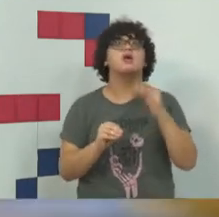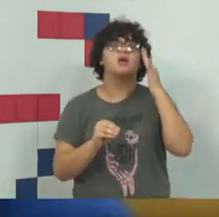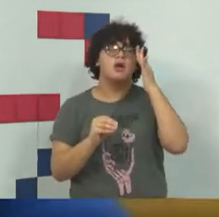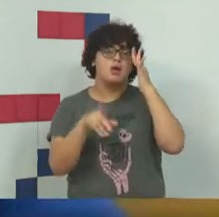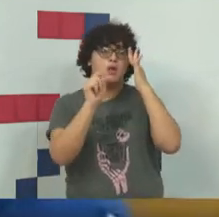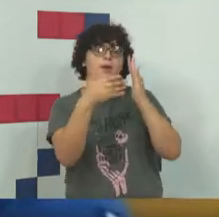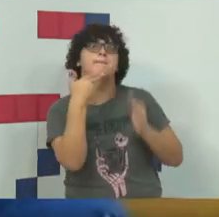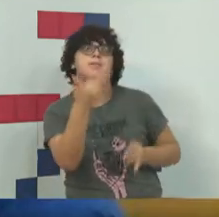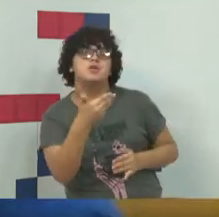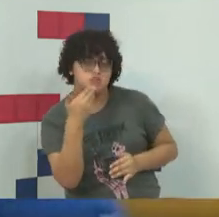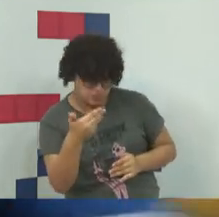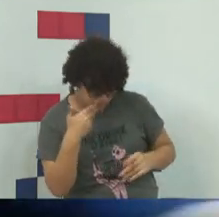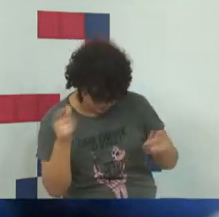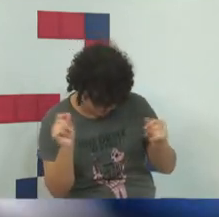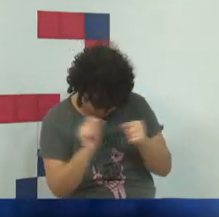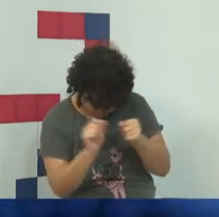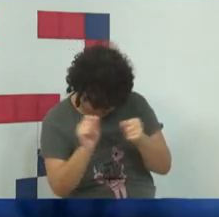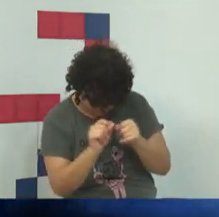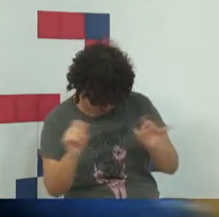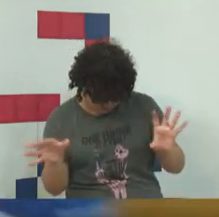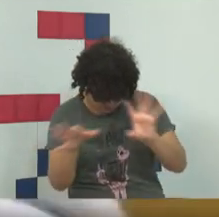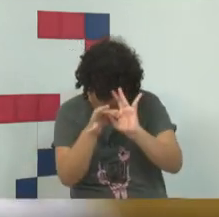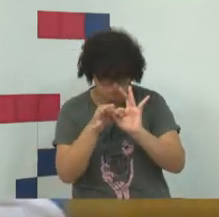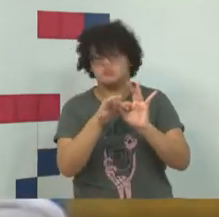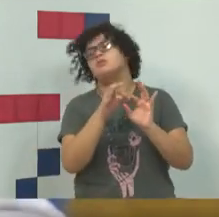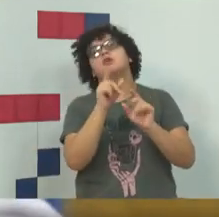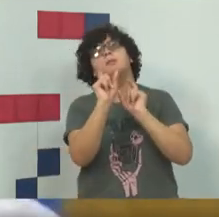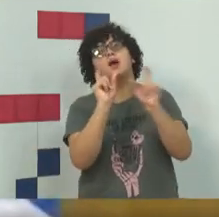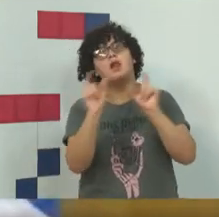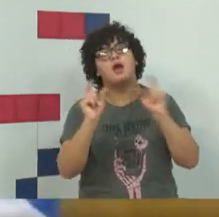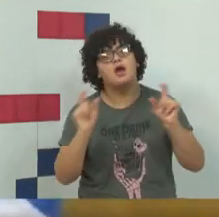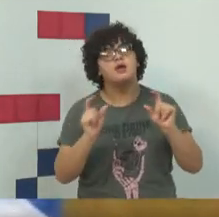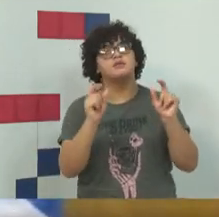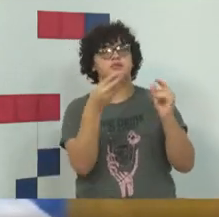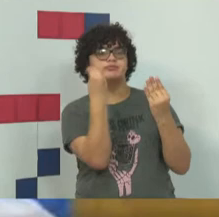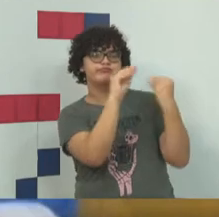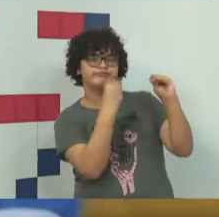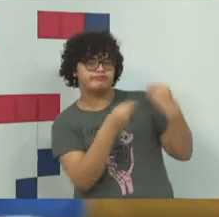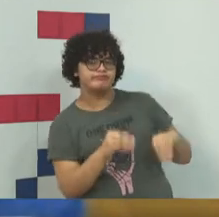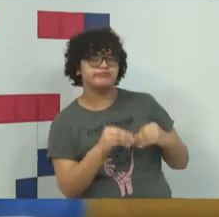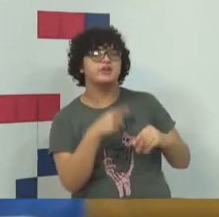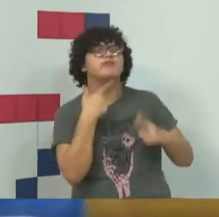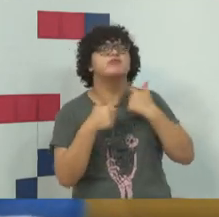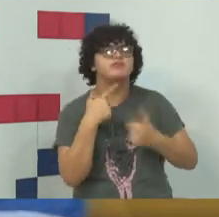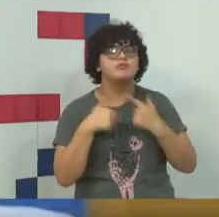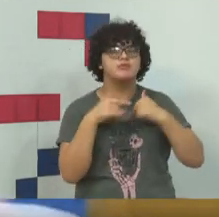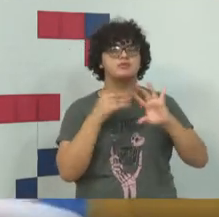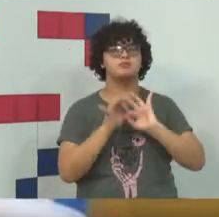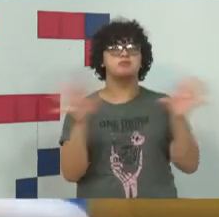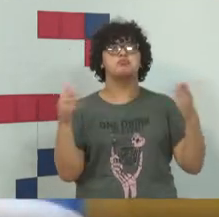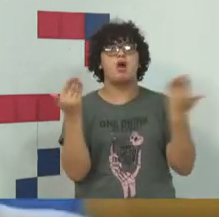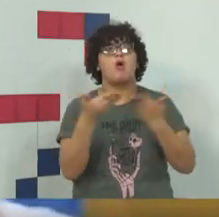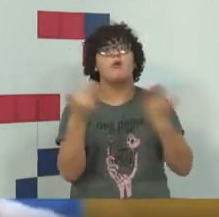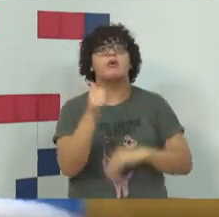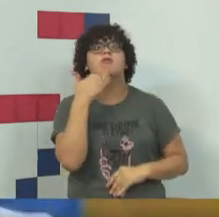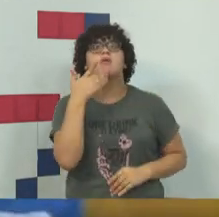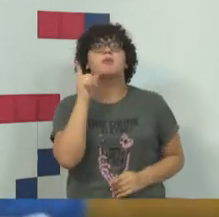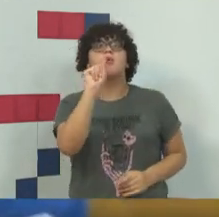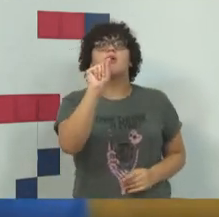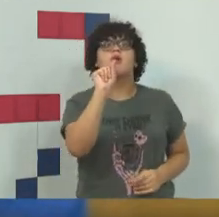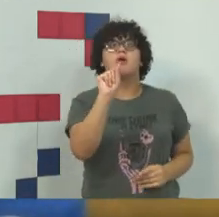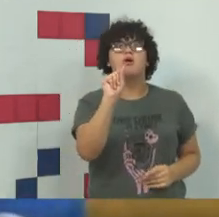pedido, né, para fazer uso da palavra, para colocar alguma questão, né, e justamente